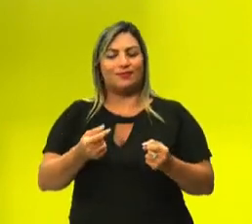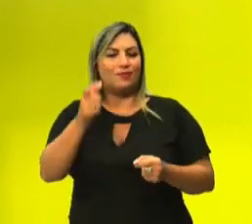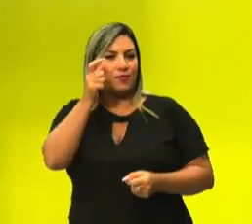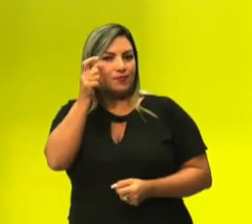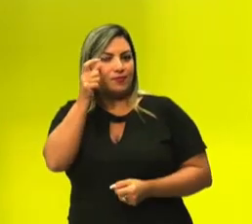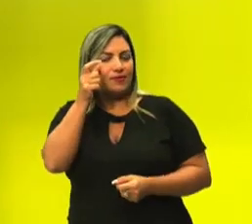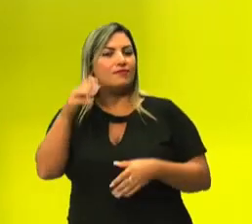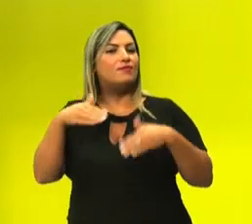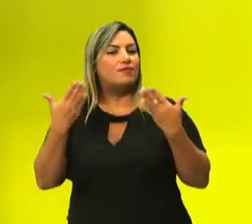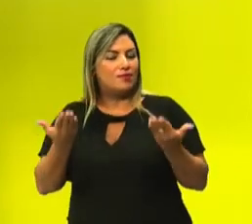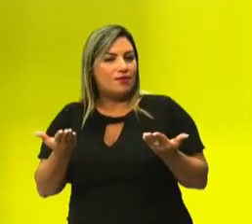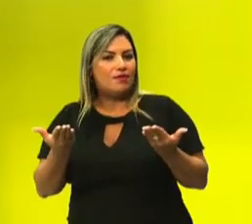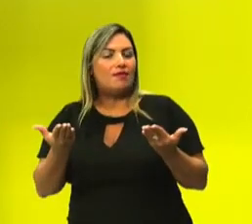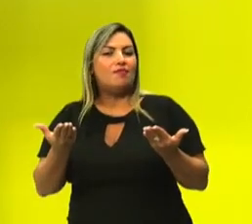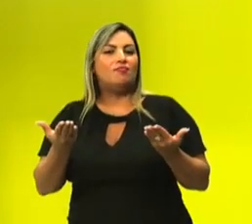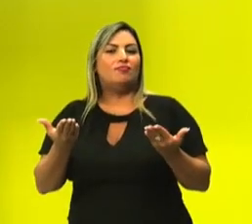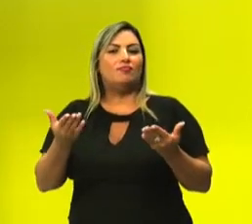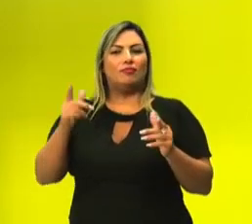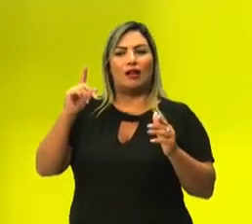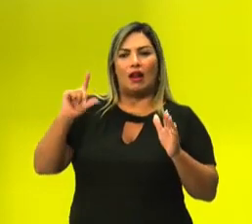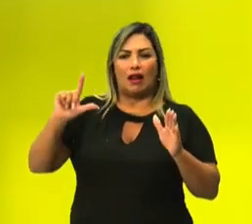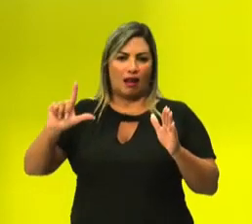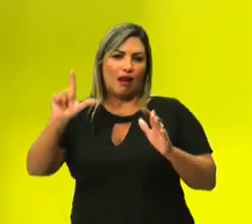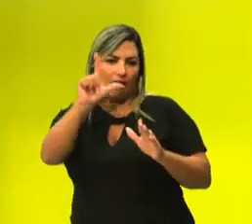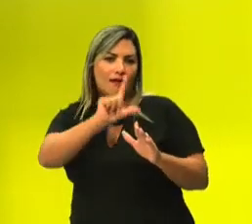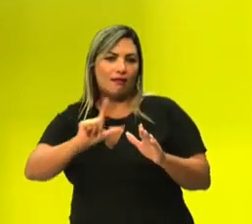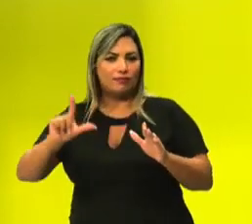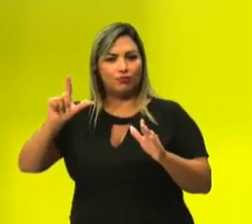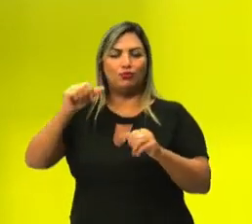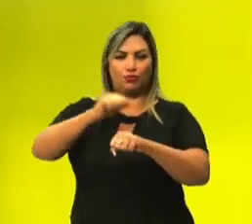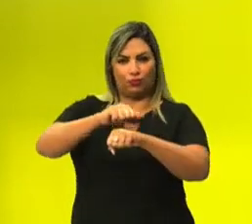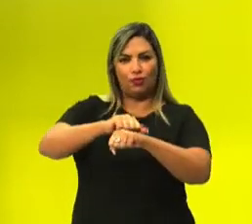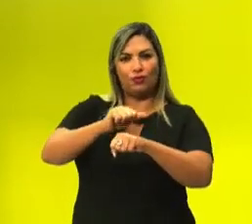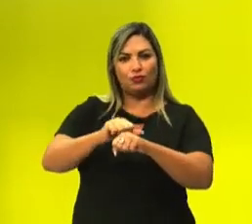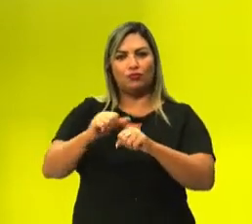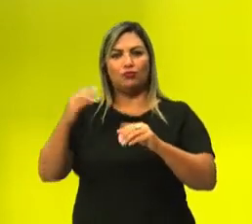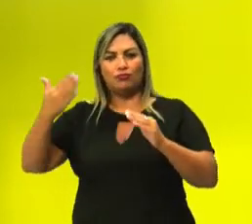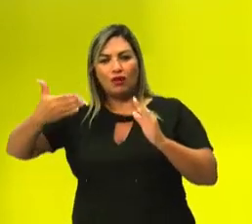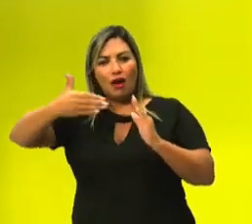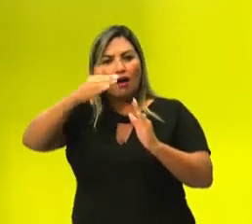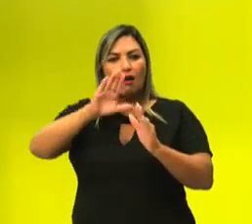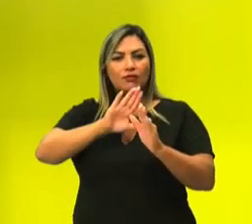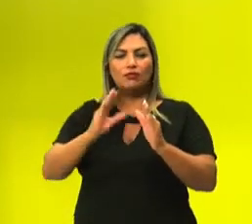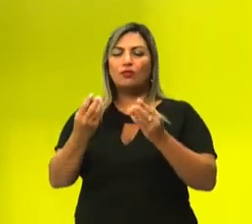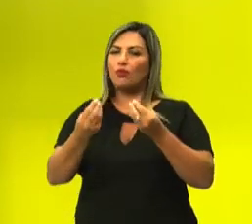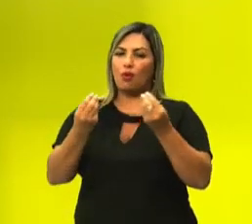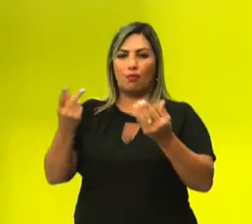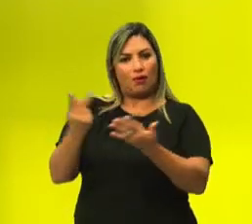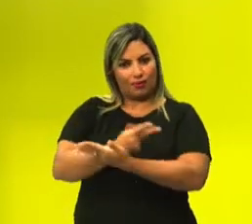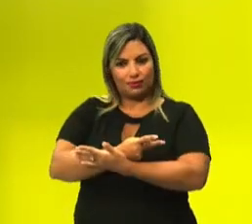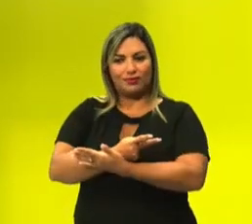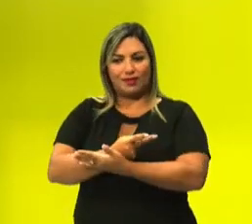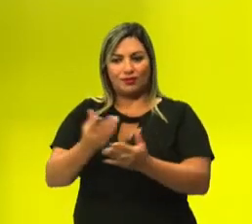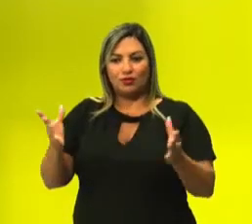observando quais são os lados dessa figura, desse sólido, e como que esses lados se comportam na hora de juntar e